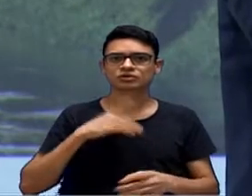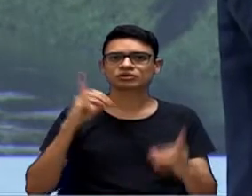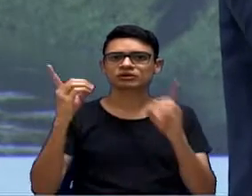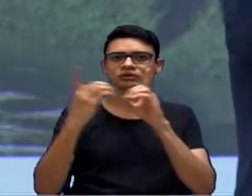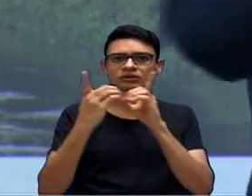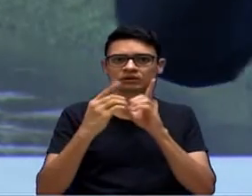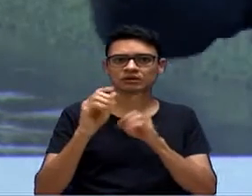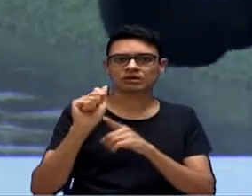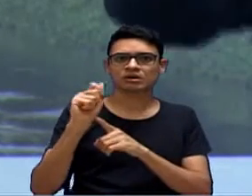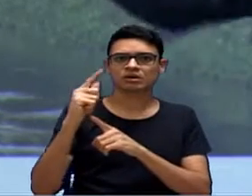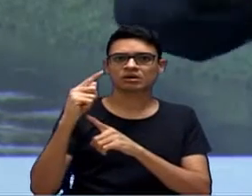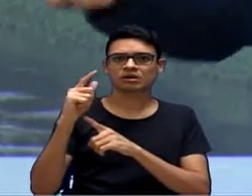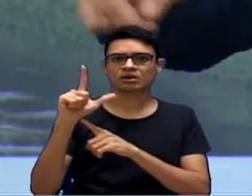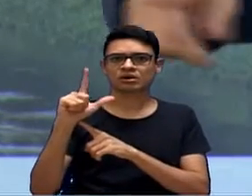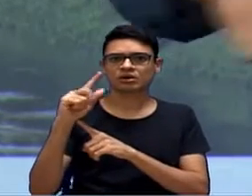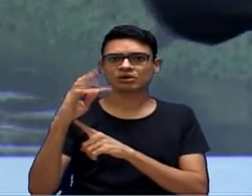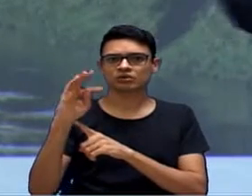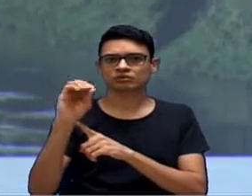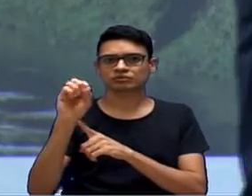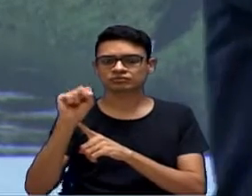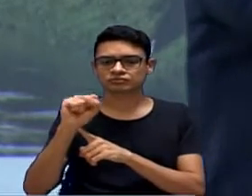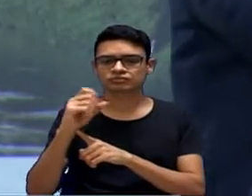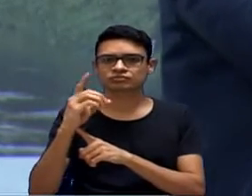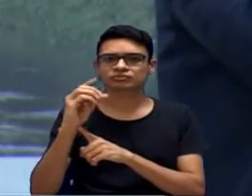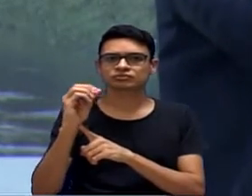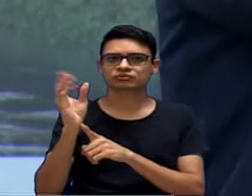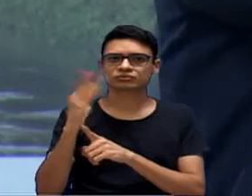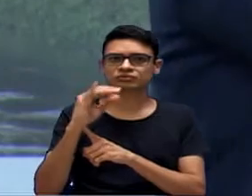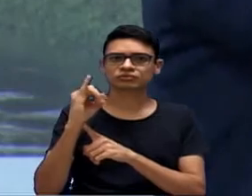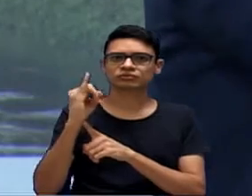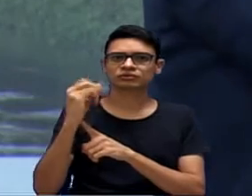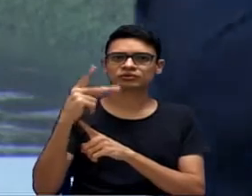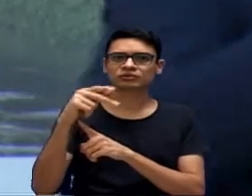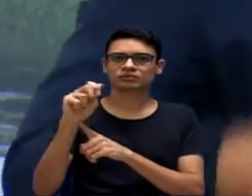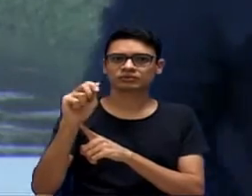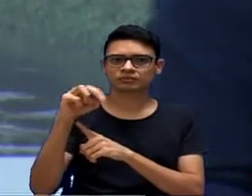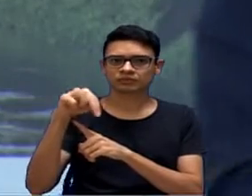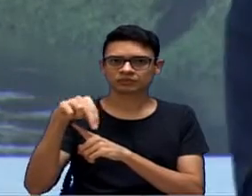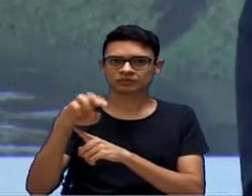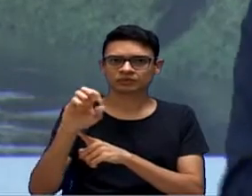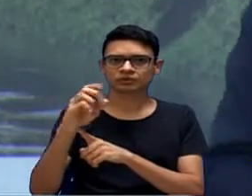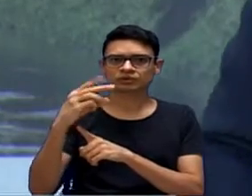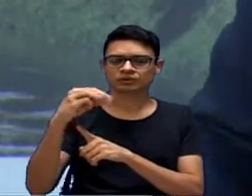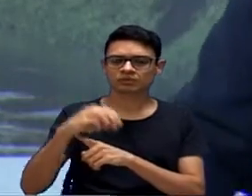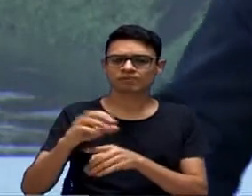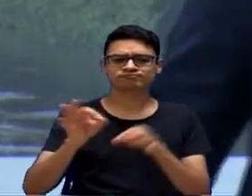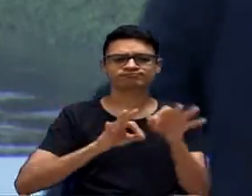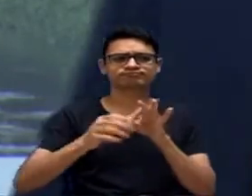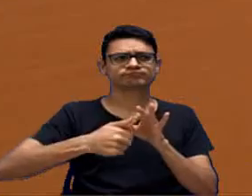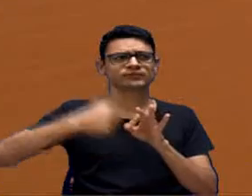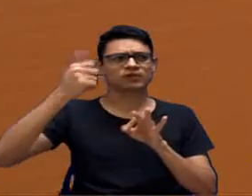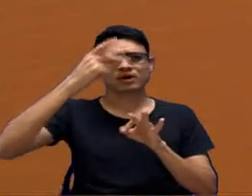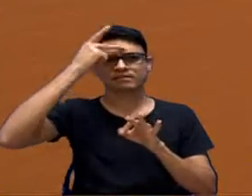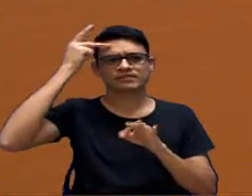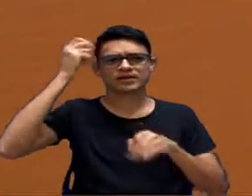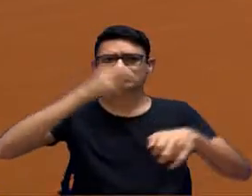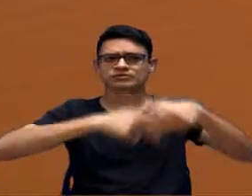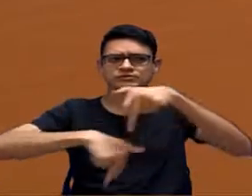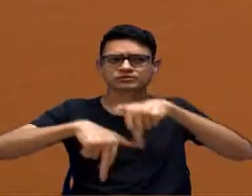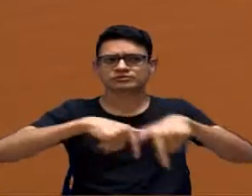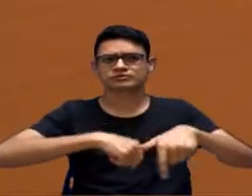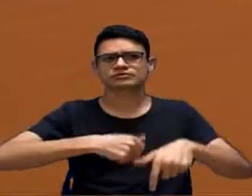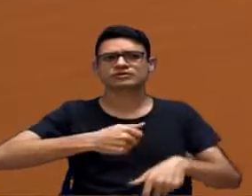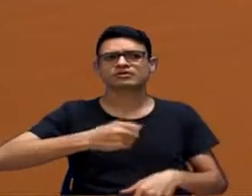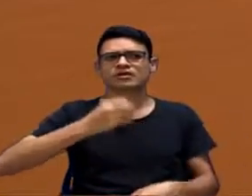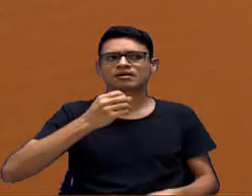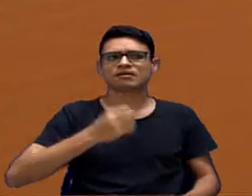Ipanema, porque vereador não é de ar-condicionado, a gente tem que atender olho no olho, porque o melhor projeto vem da população, muito obrigado. Vereador Dila, três minutos, por favor.